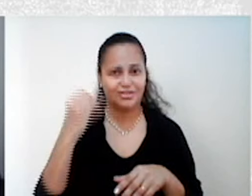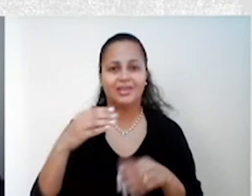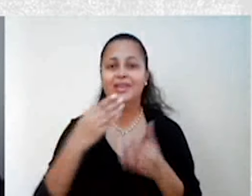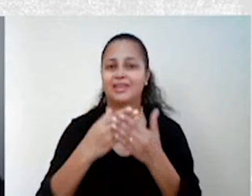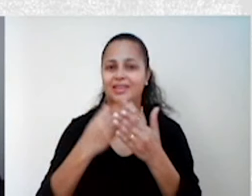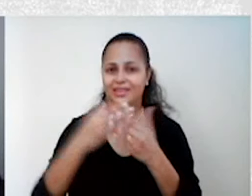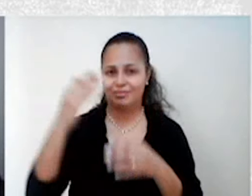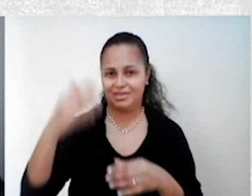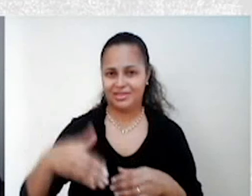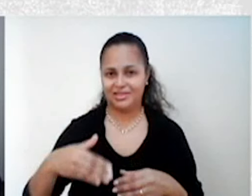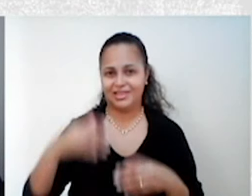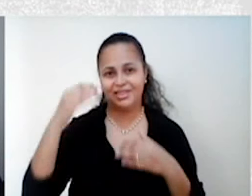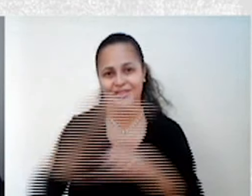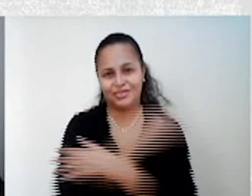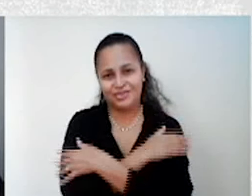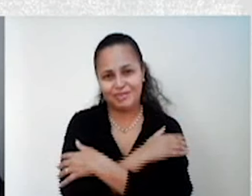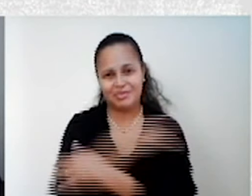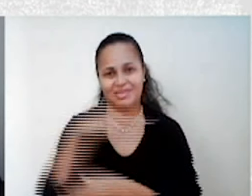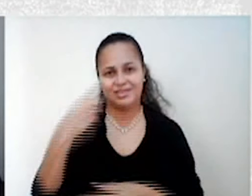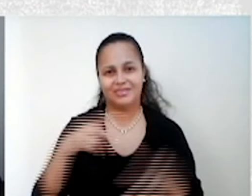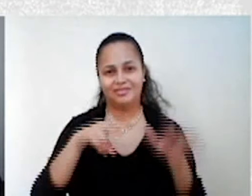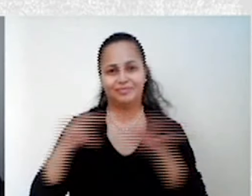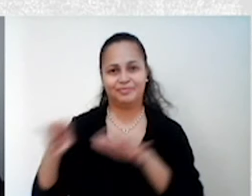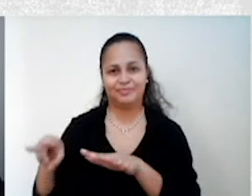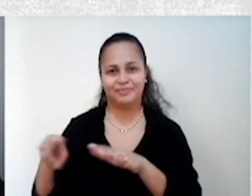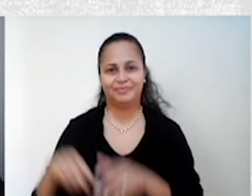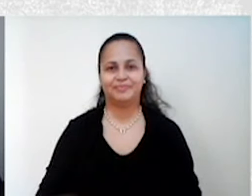presenciais. Um abraço a todos e até a semana que vem. semana vem. Obrigado.